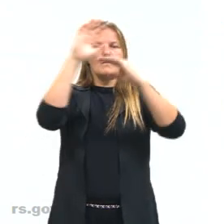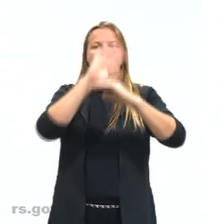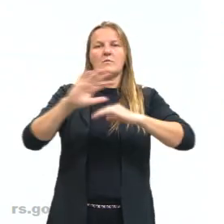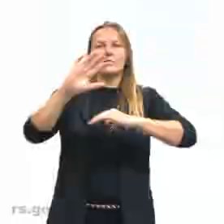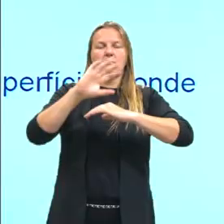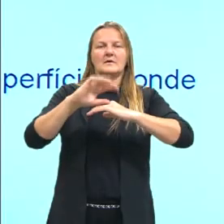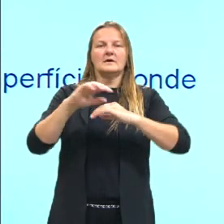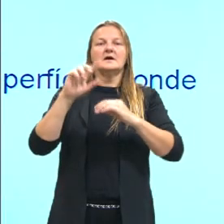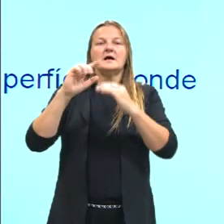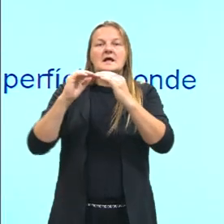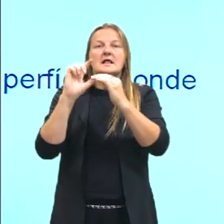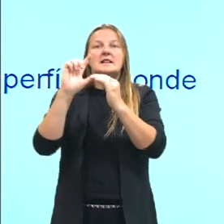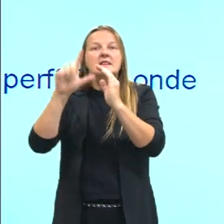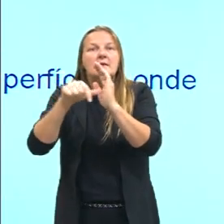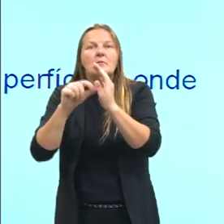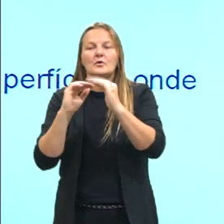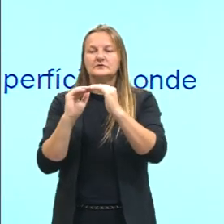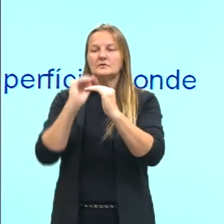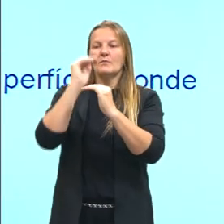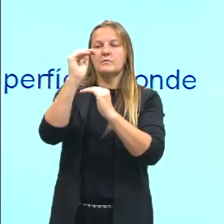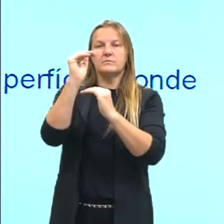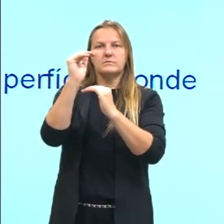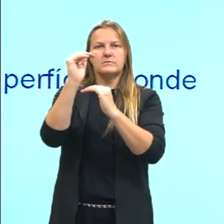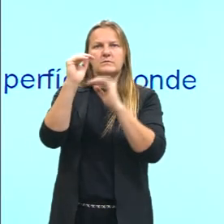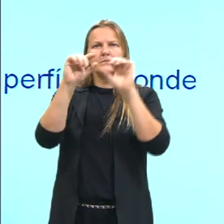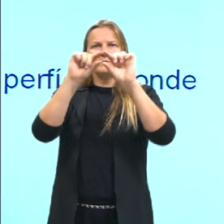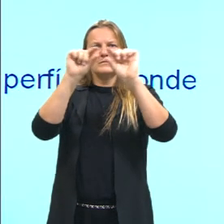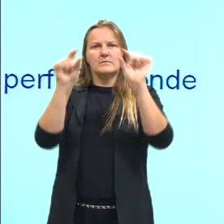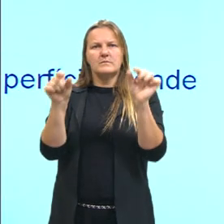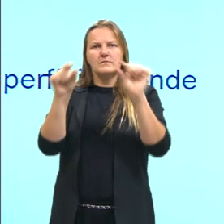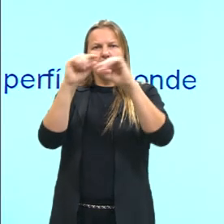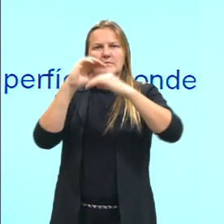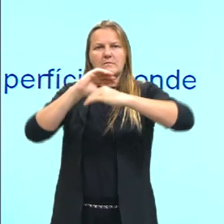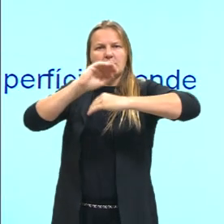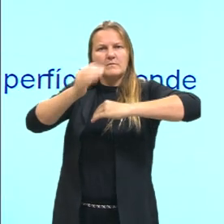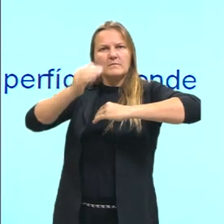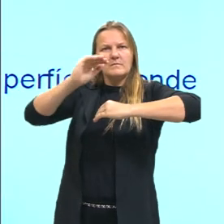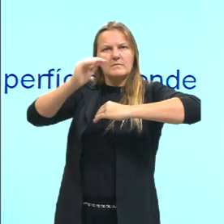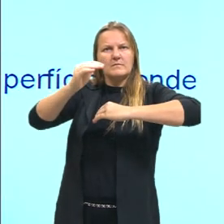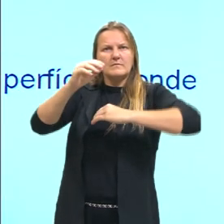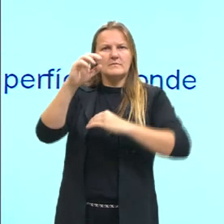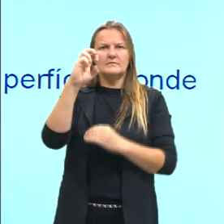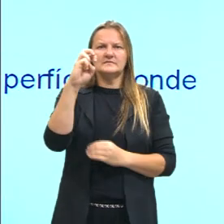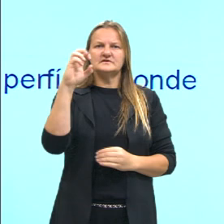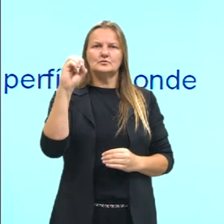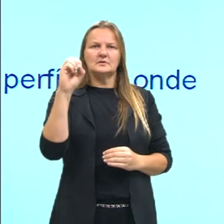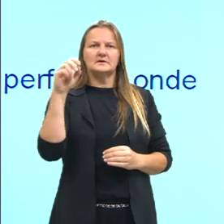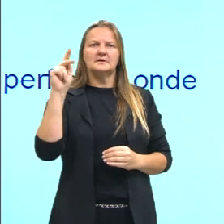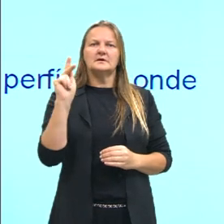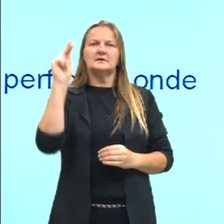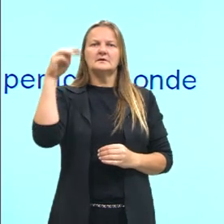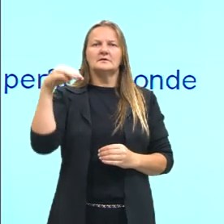A mesosfera, por exemplo, pra nós, que é essa aqui, que tem 50 km de